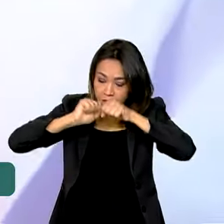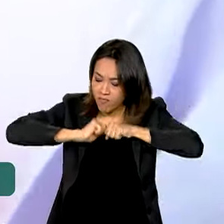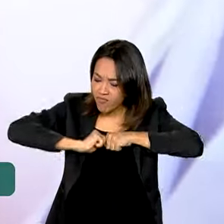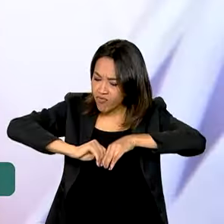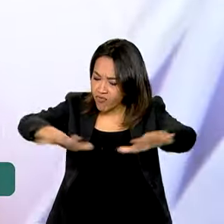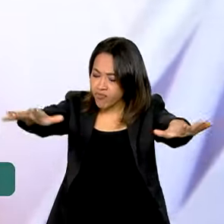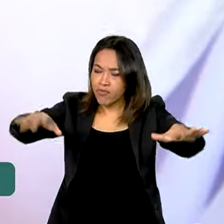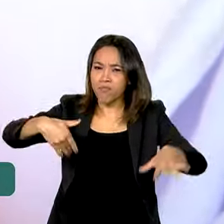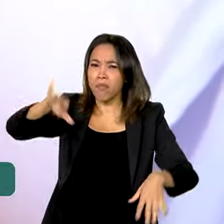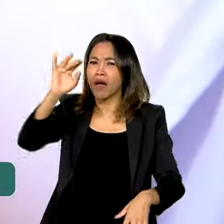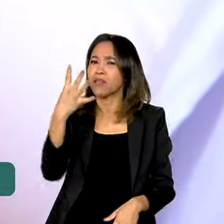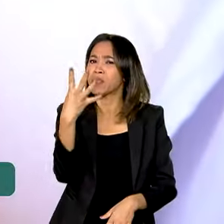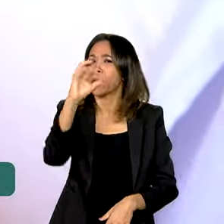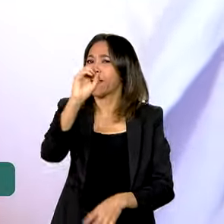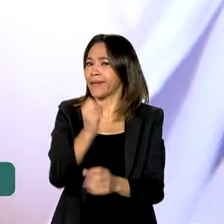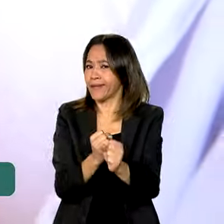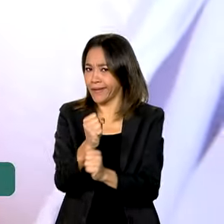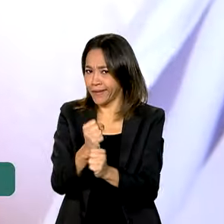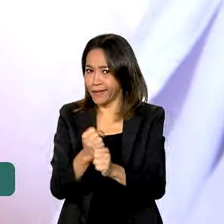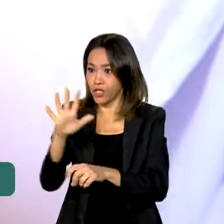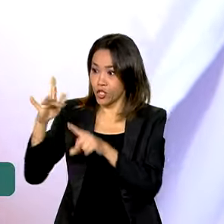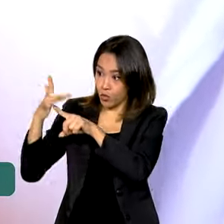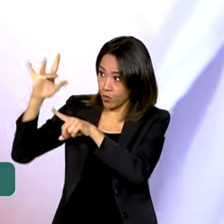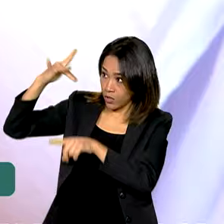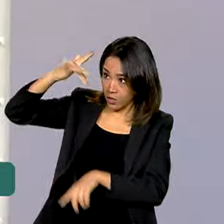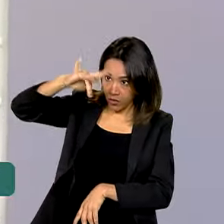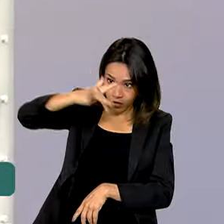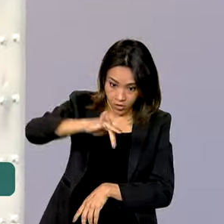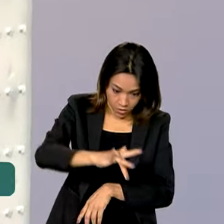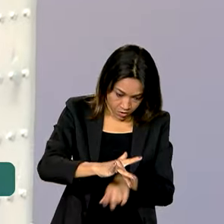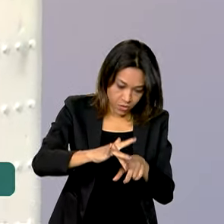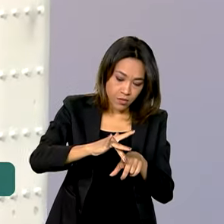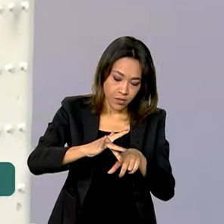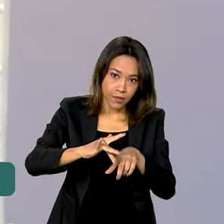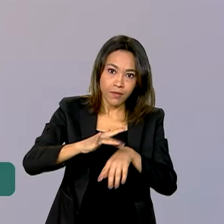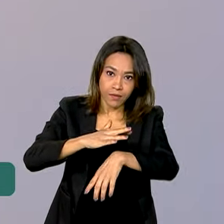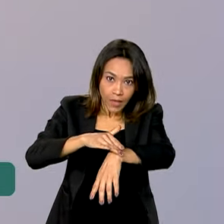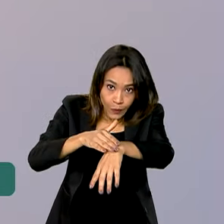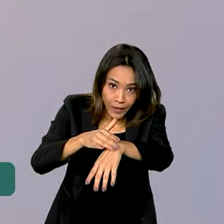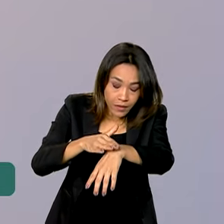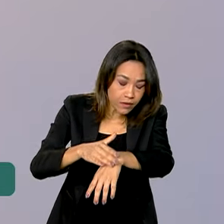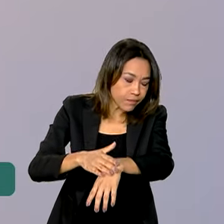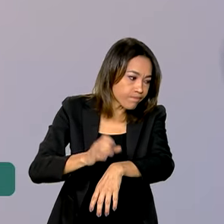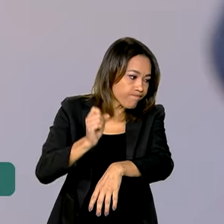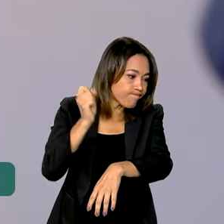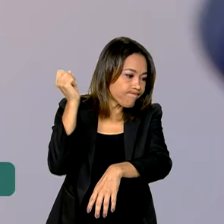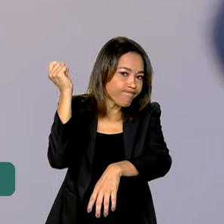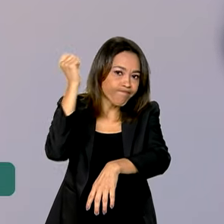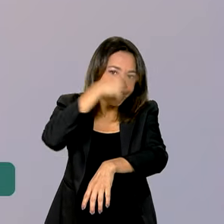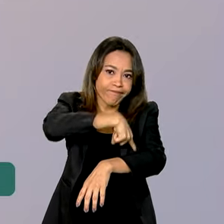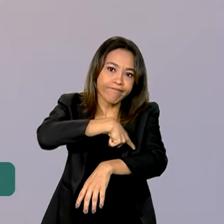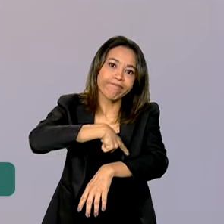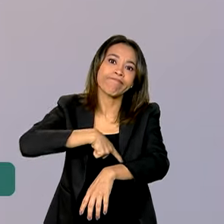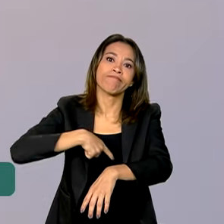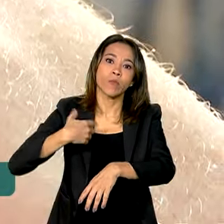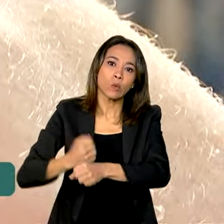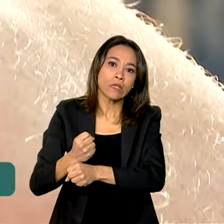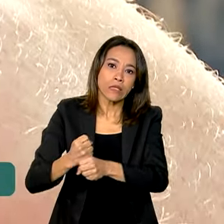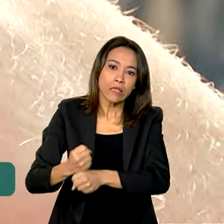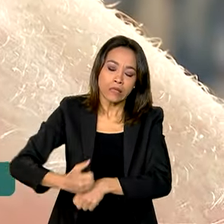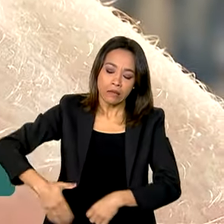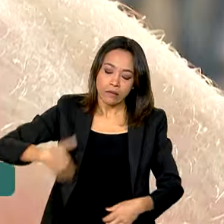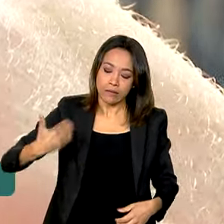e o controle do mosquito transmissor da doença vem se tornando o mais complexo com o passar do tempo.